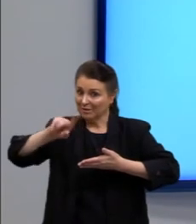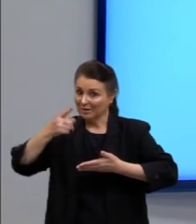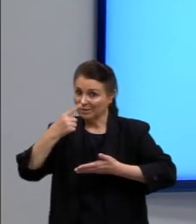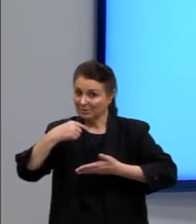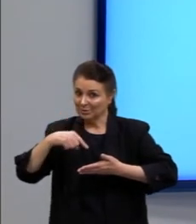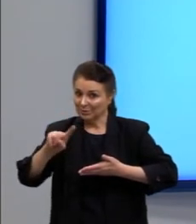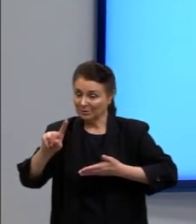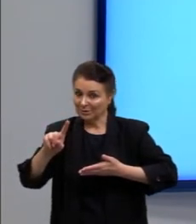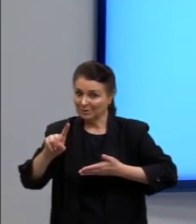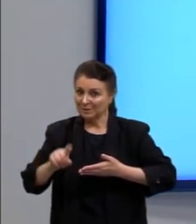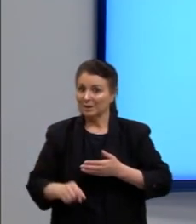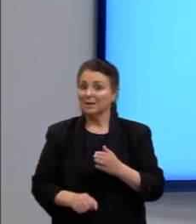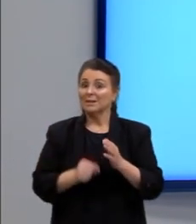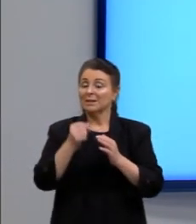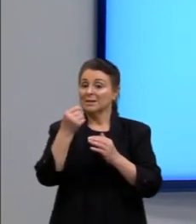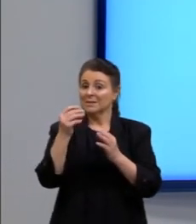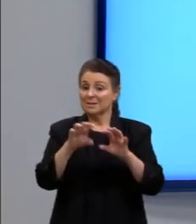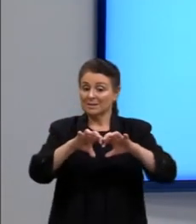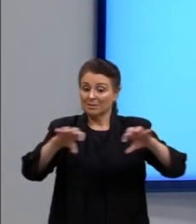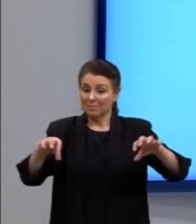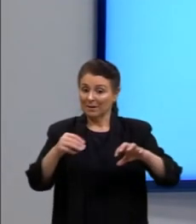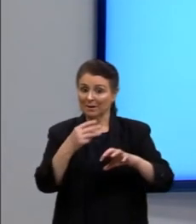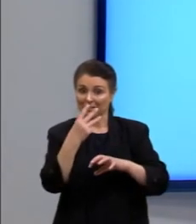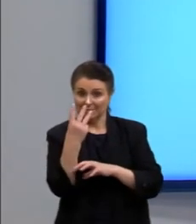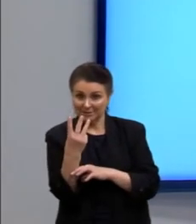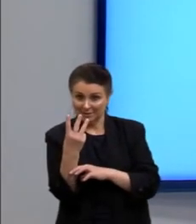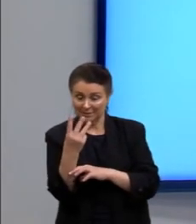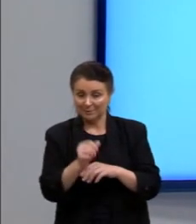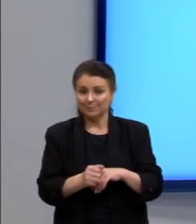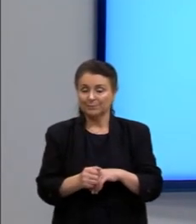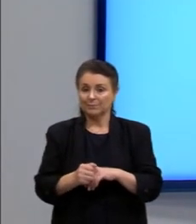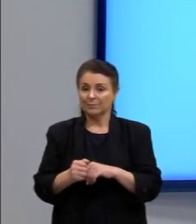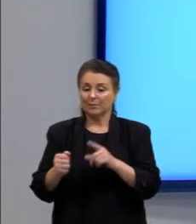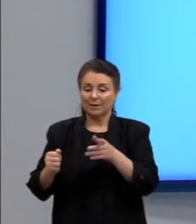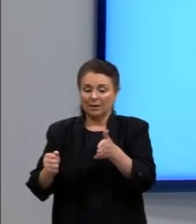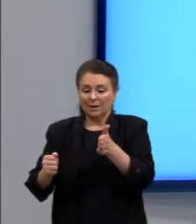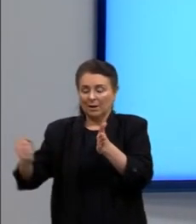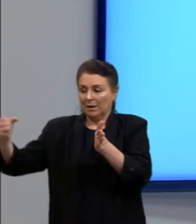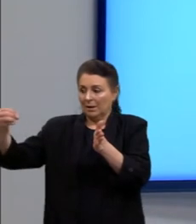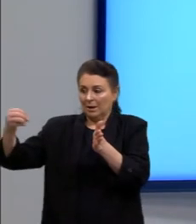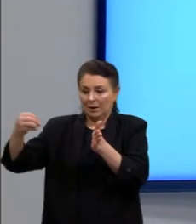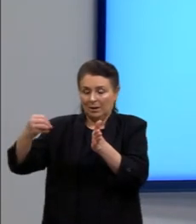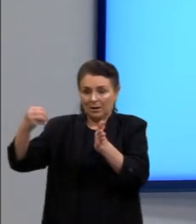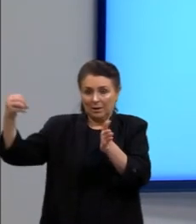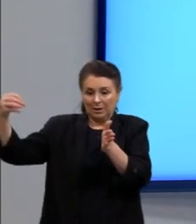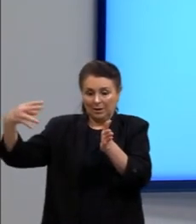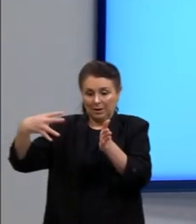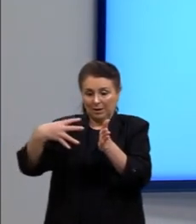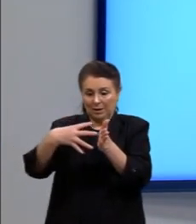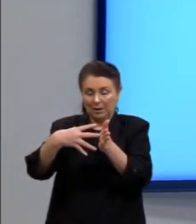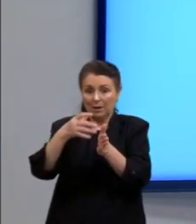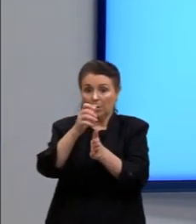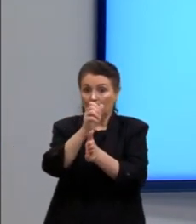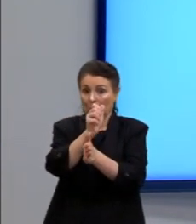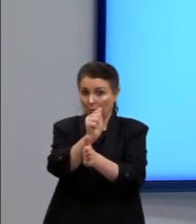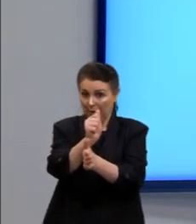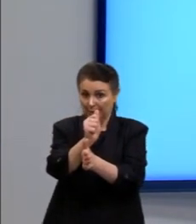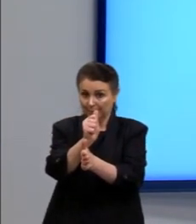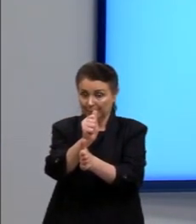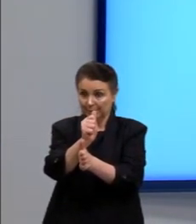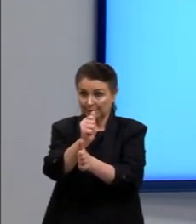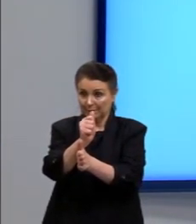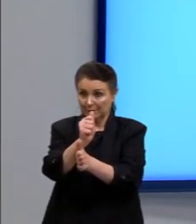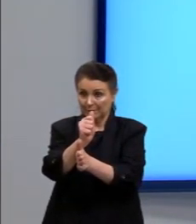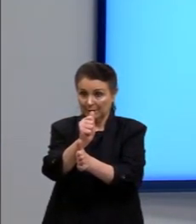a gente vai ter a separação somente em três cores. Incide, então, na face A, emerge na face B,